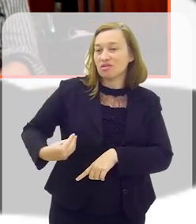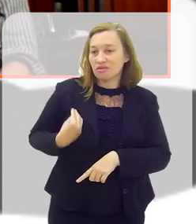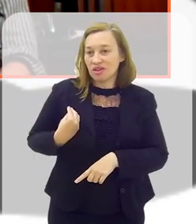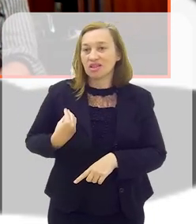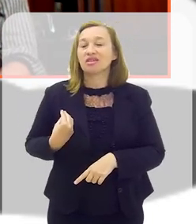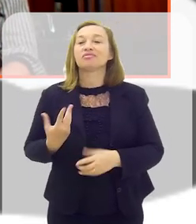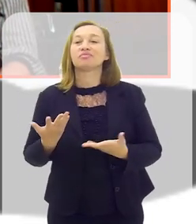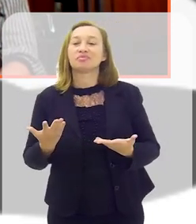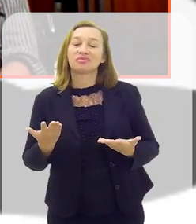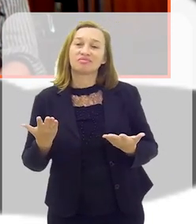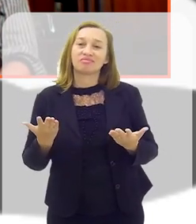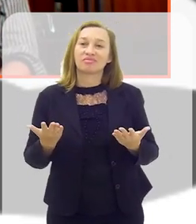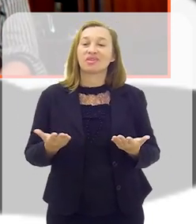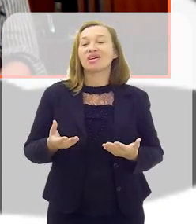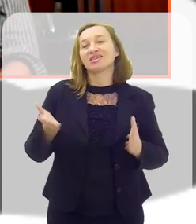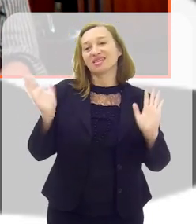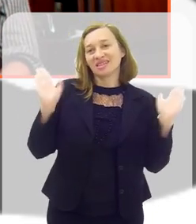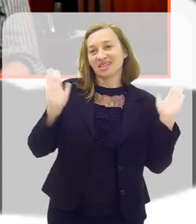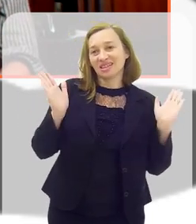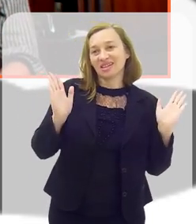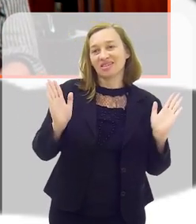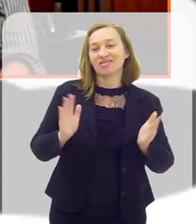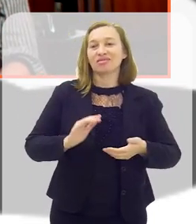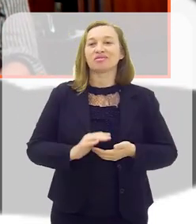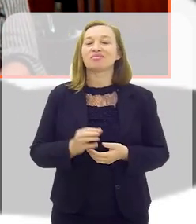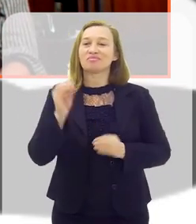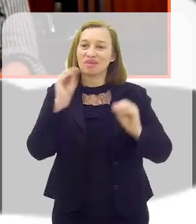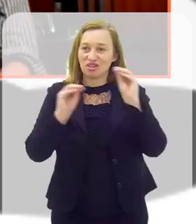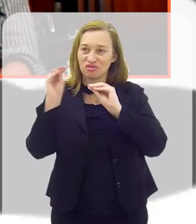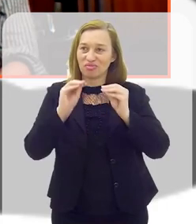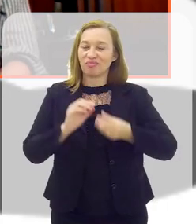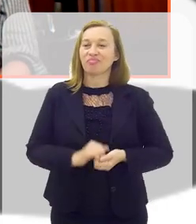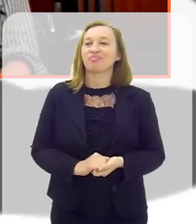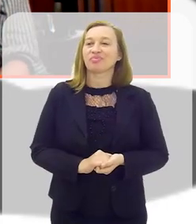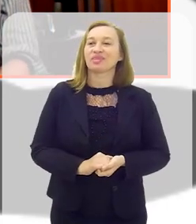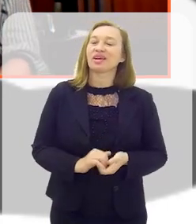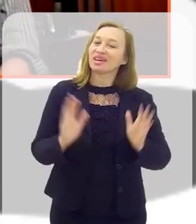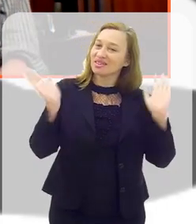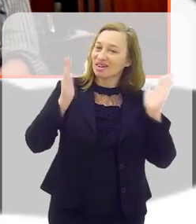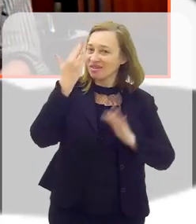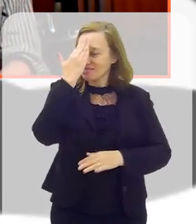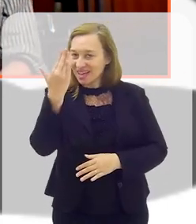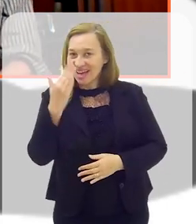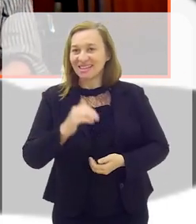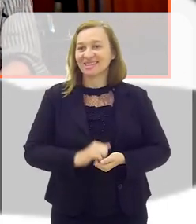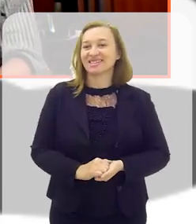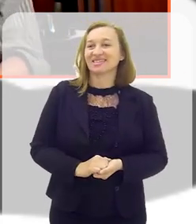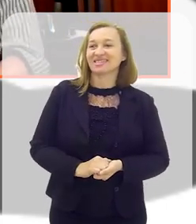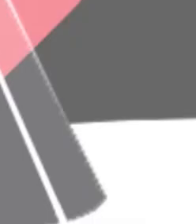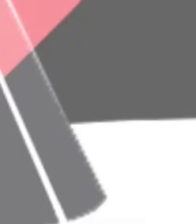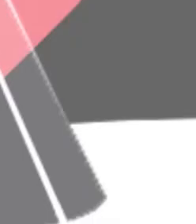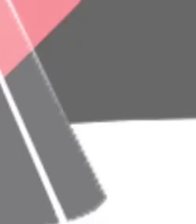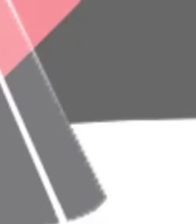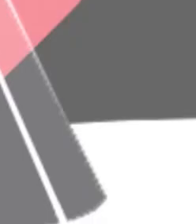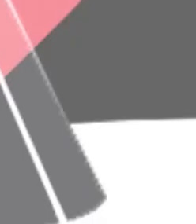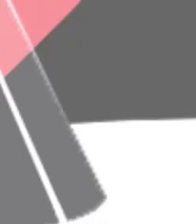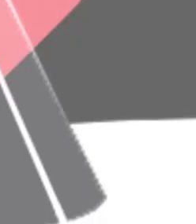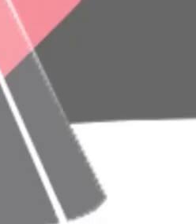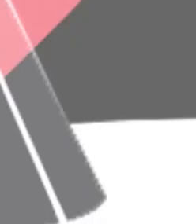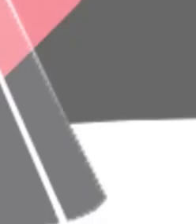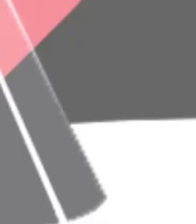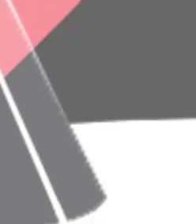tua carreira extraordinária, tá bom? Até o próximo programa. Um beijo. Até o próximo. Muito obrigado, hein? E